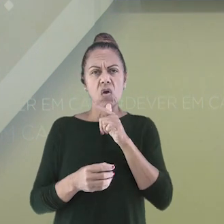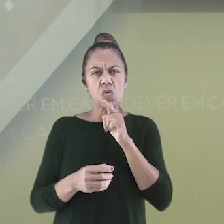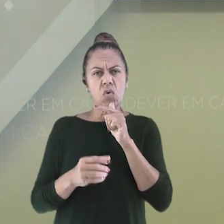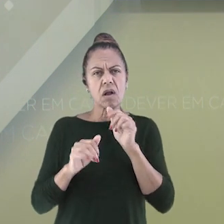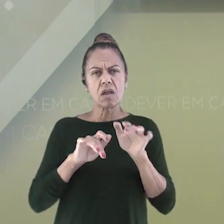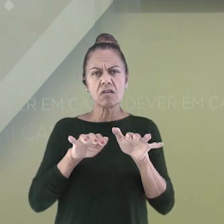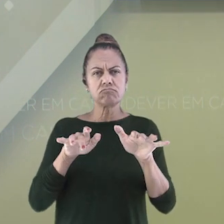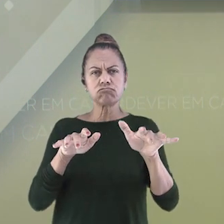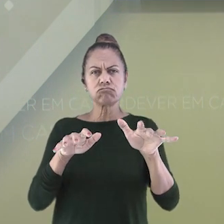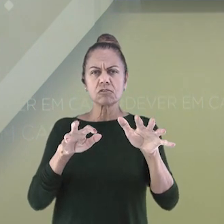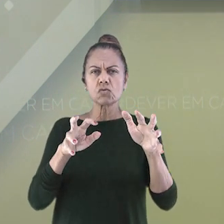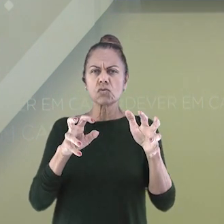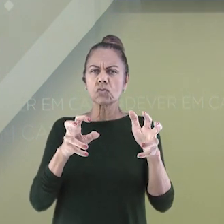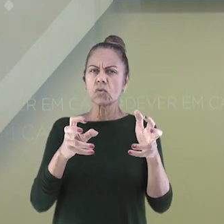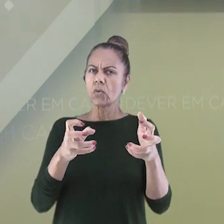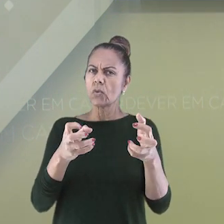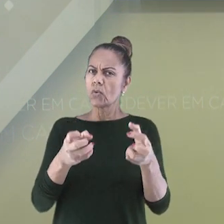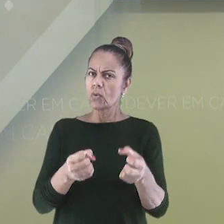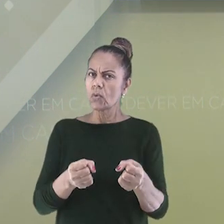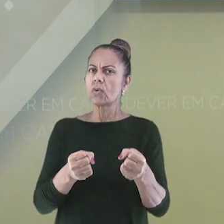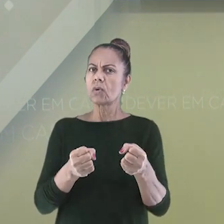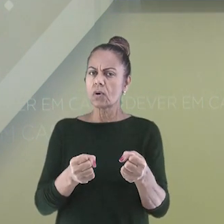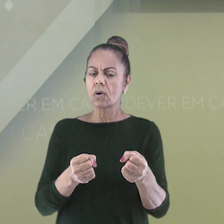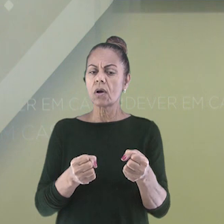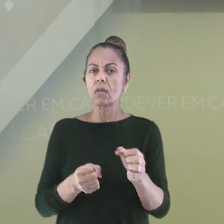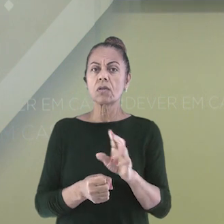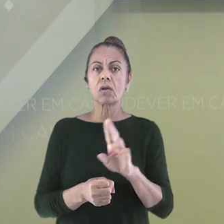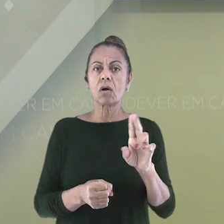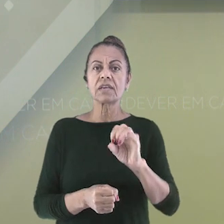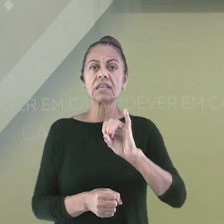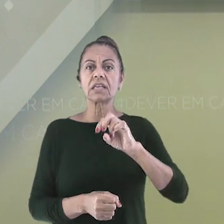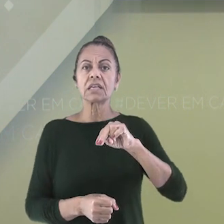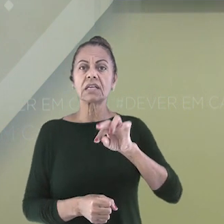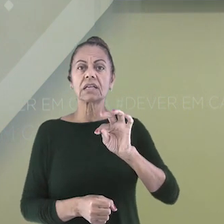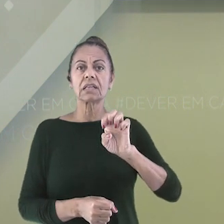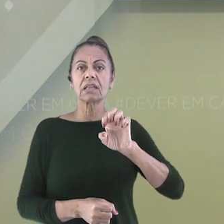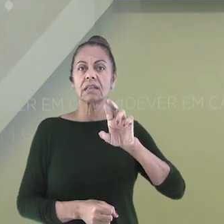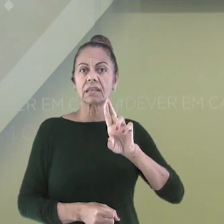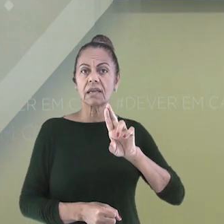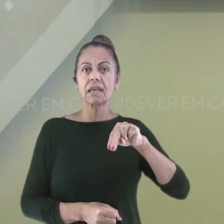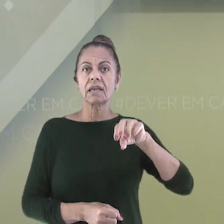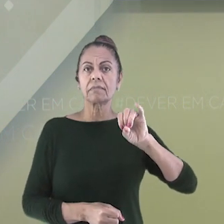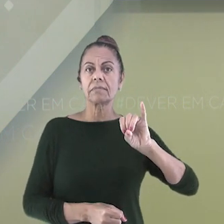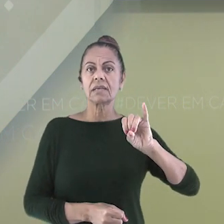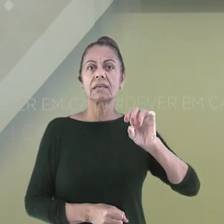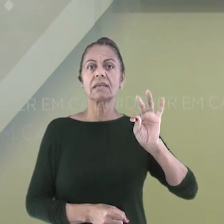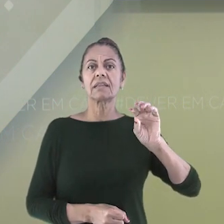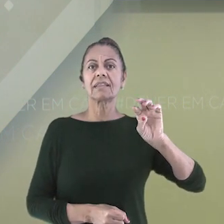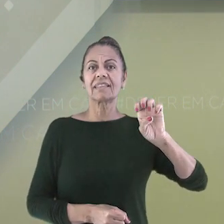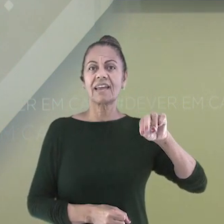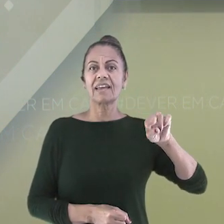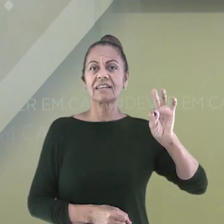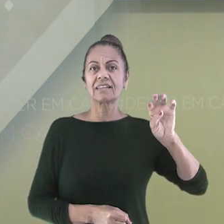determinadas épocas do ano. São os chamados rios intermitentes. E algumas cidades ficam sem